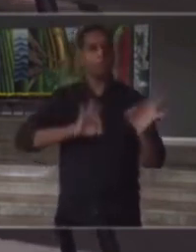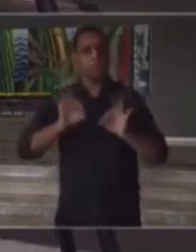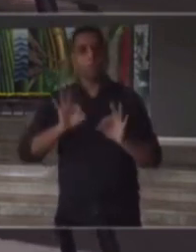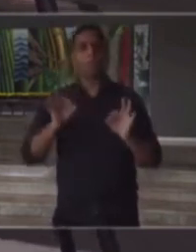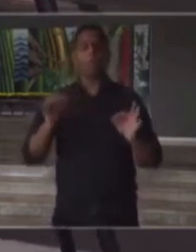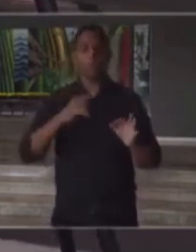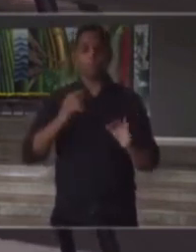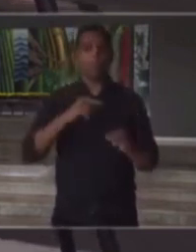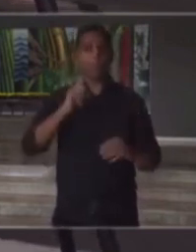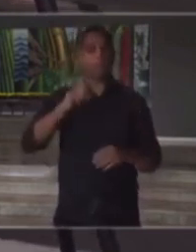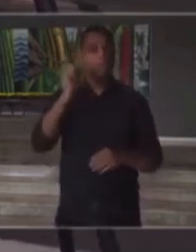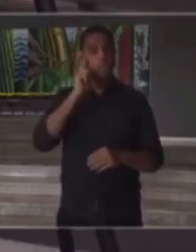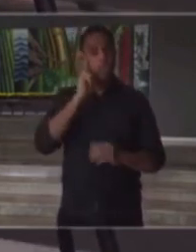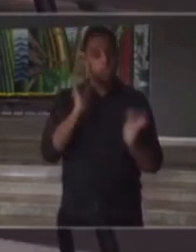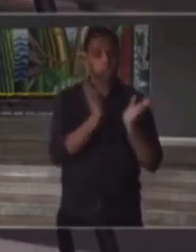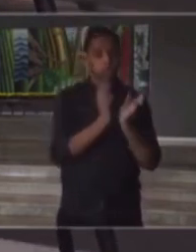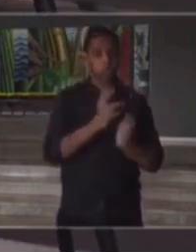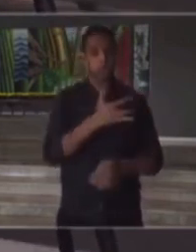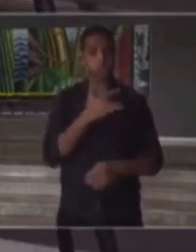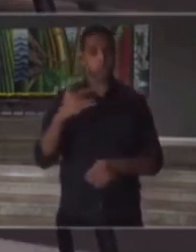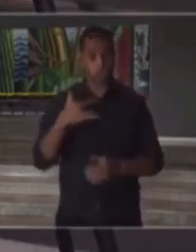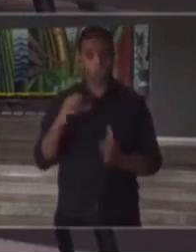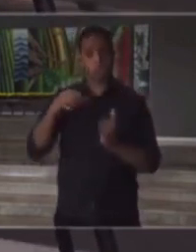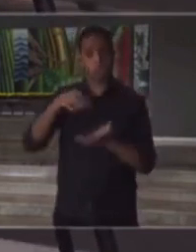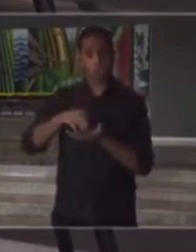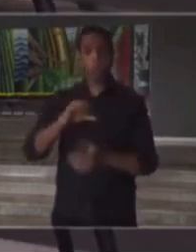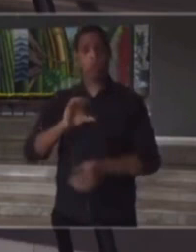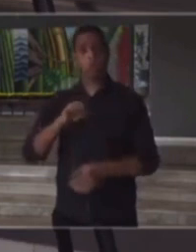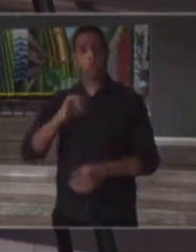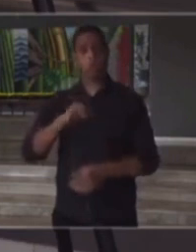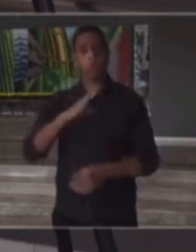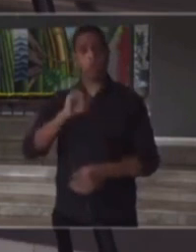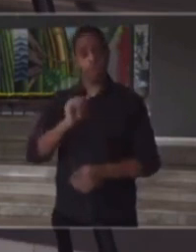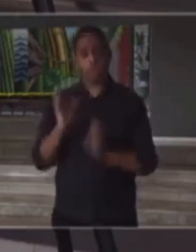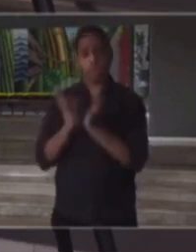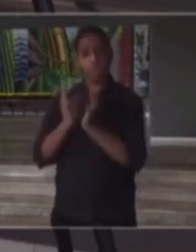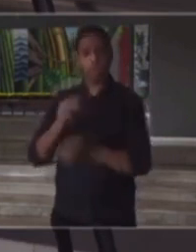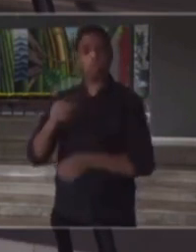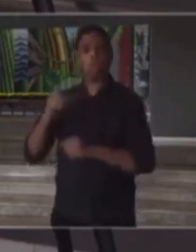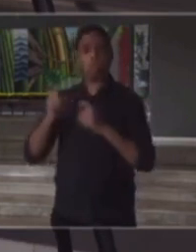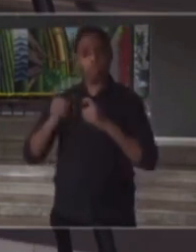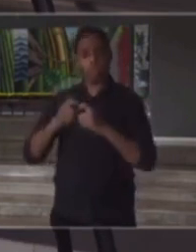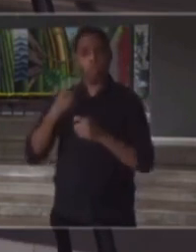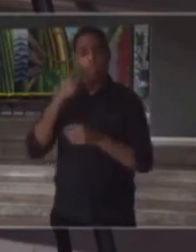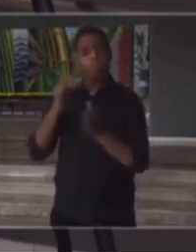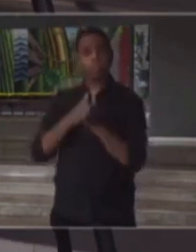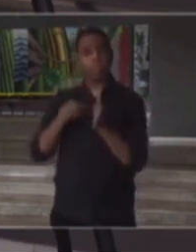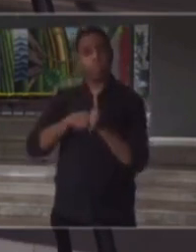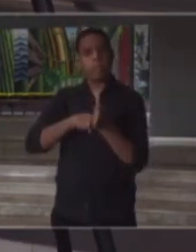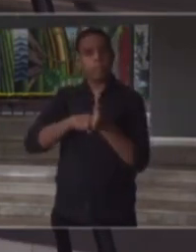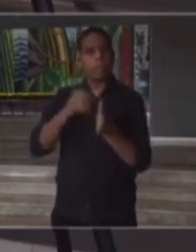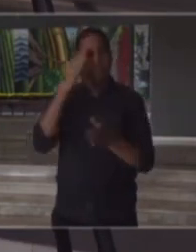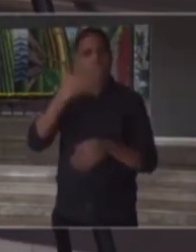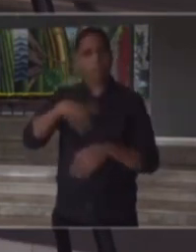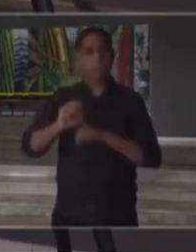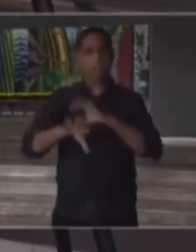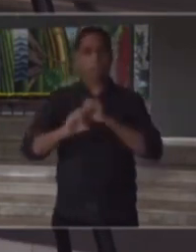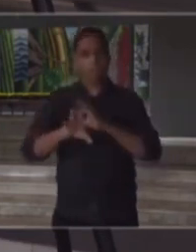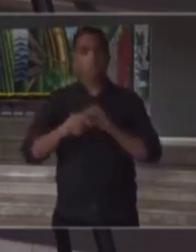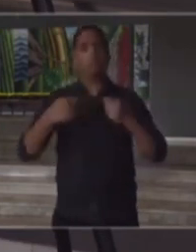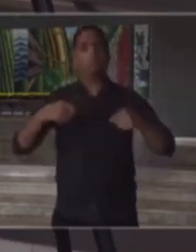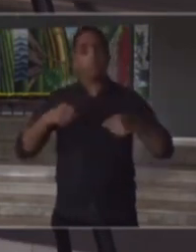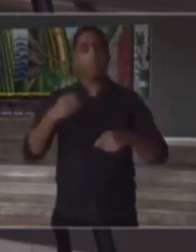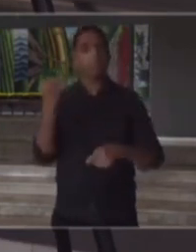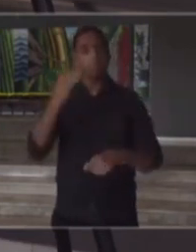discutindo diariamente com a equipe da saúde, com o centro de contingência, com a nossa comissão médica, acompanhando os números. Educação precisa